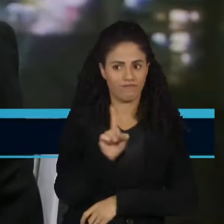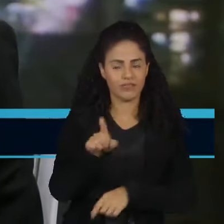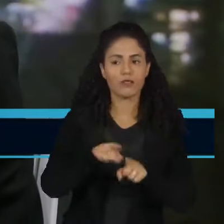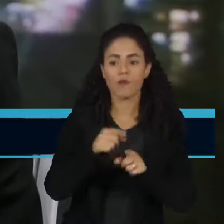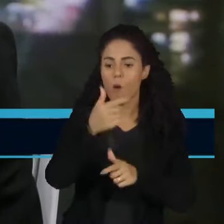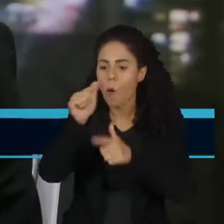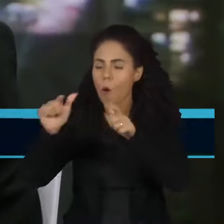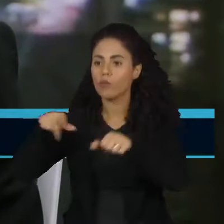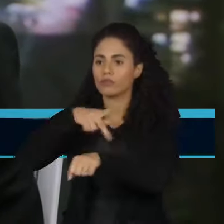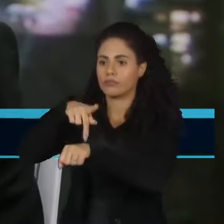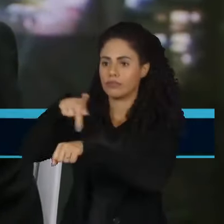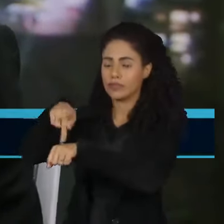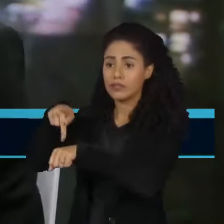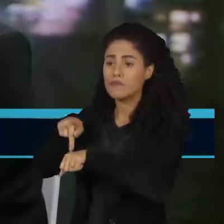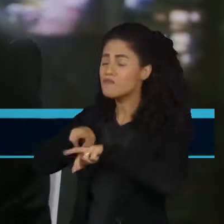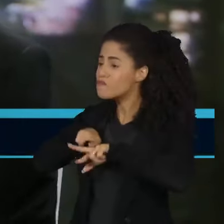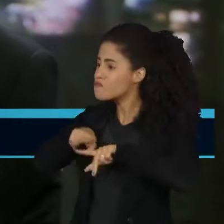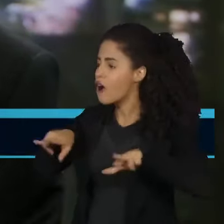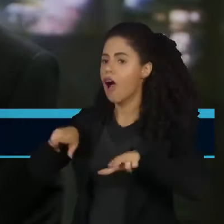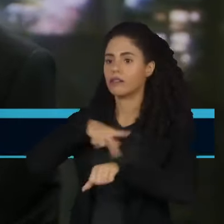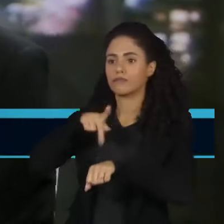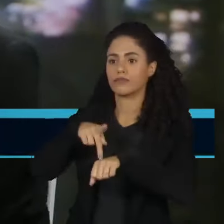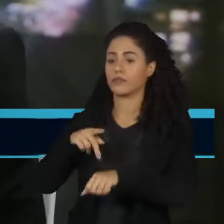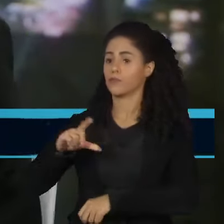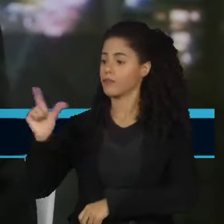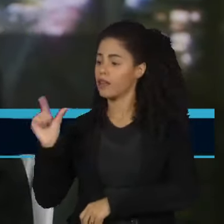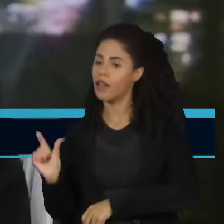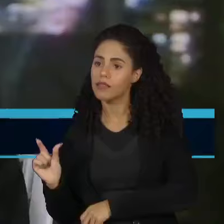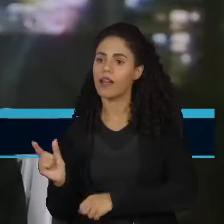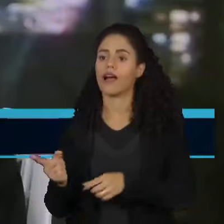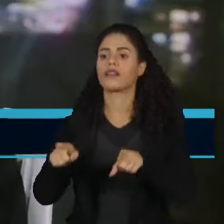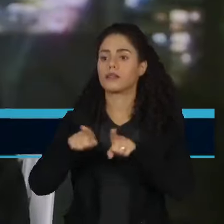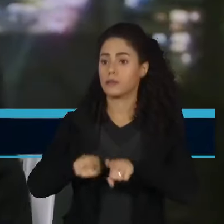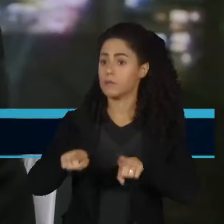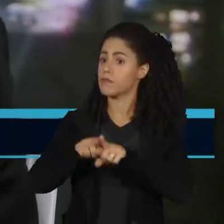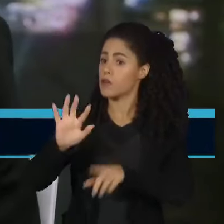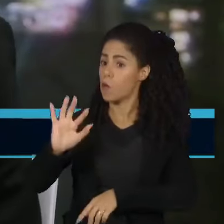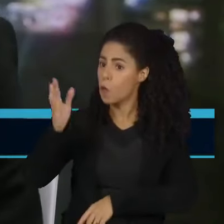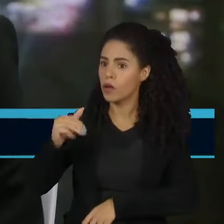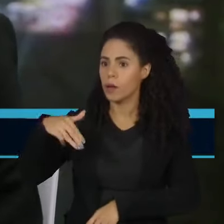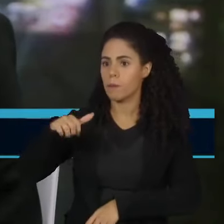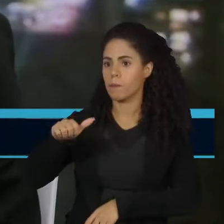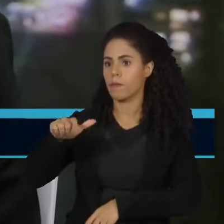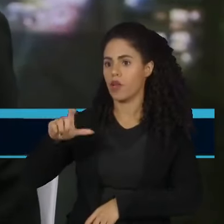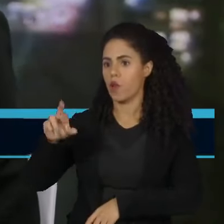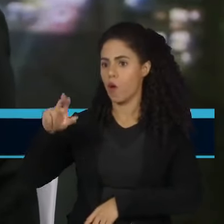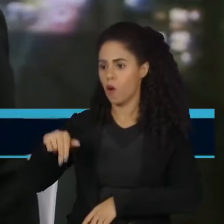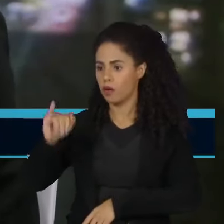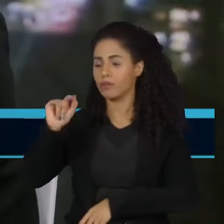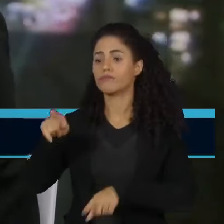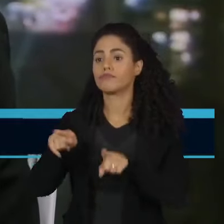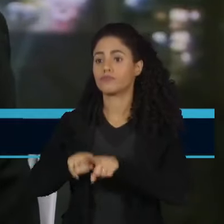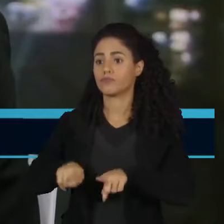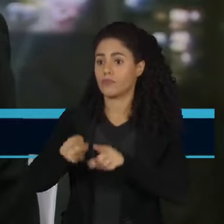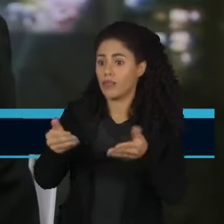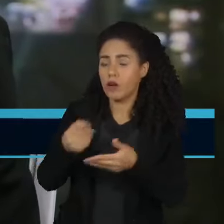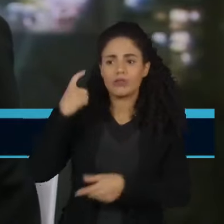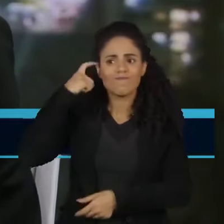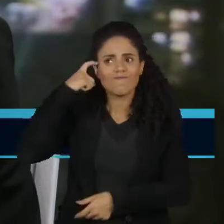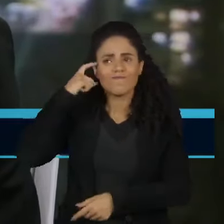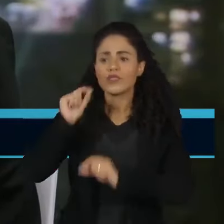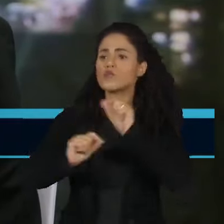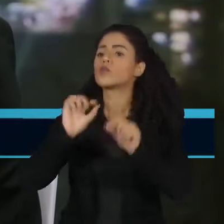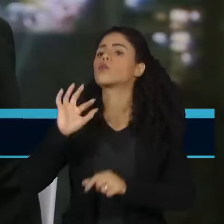volta da extrema-direita em vários países, na Itália também, com a Meloni. Então, acho que tem que pensar o que está